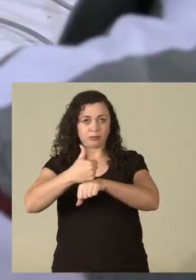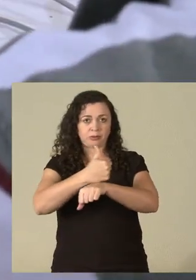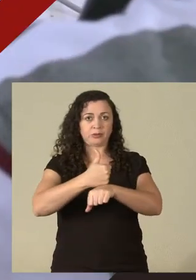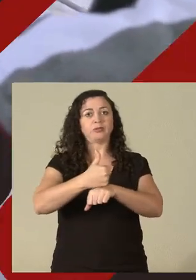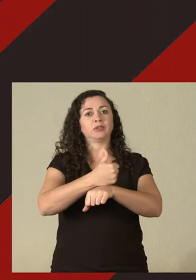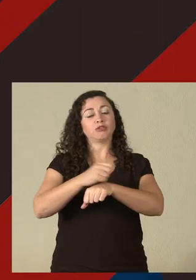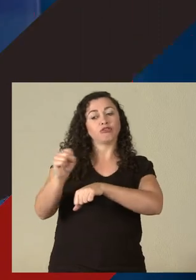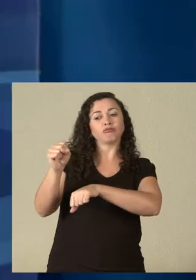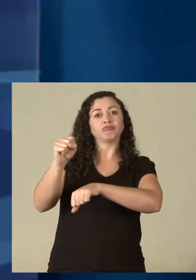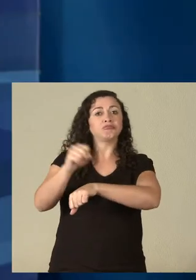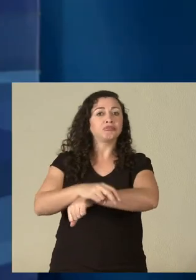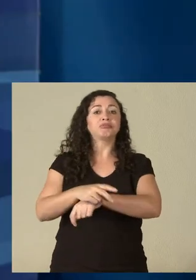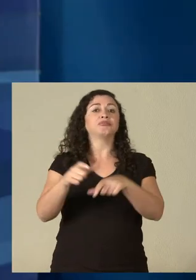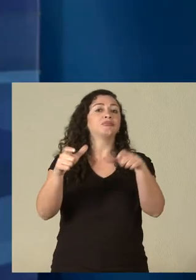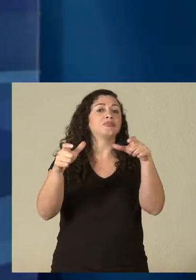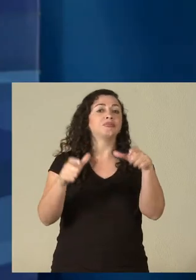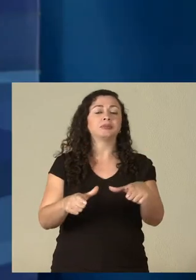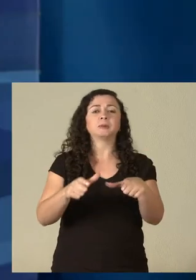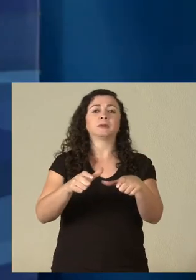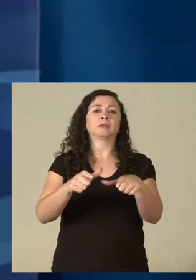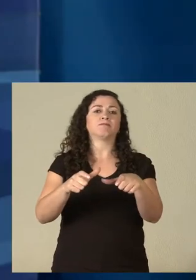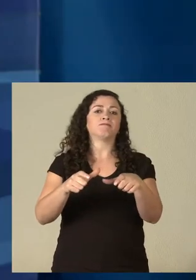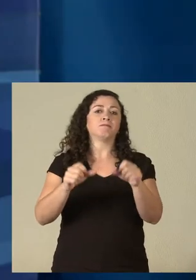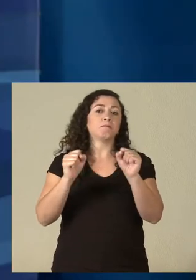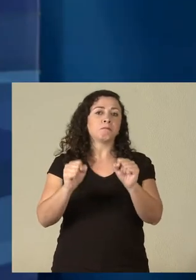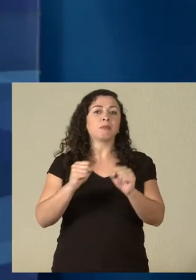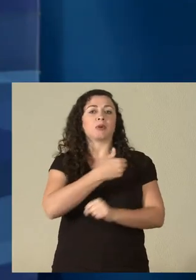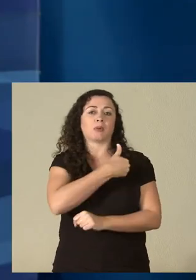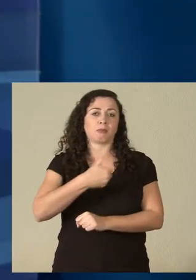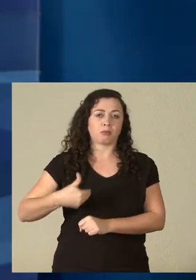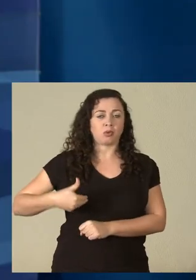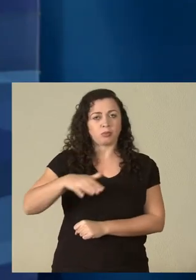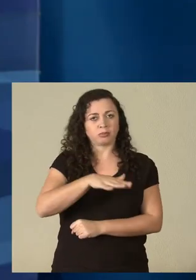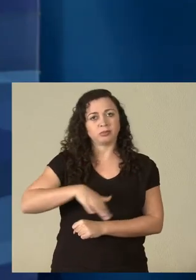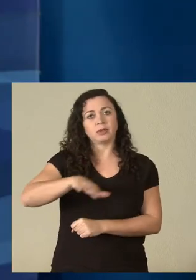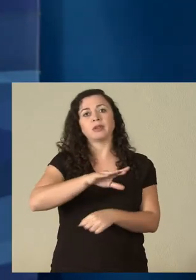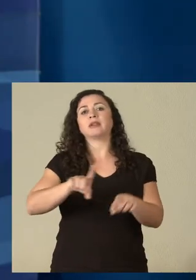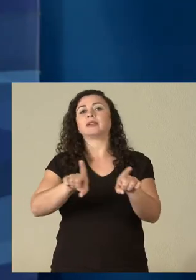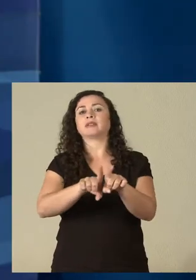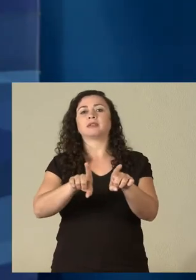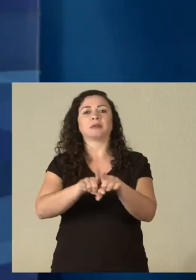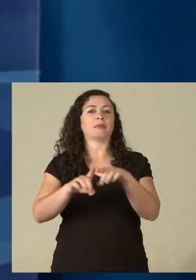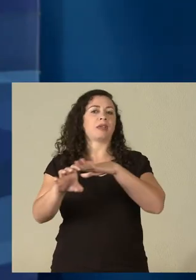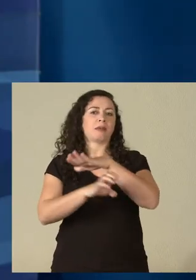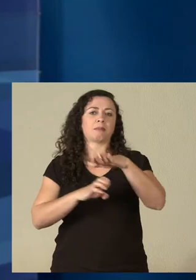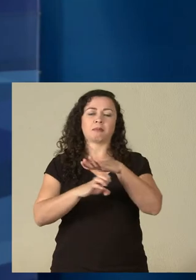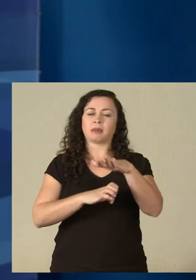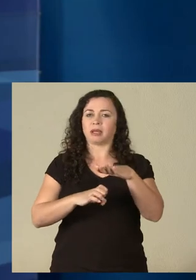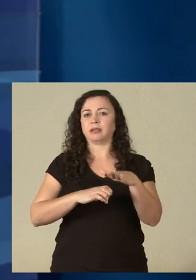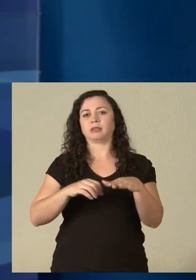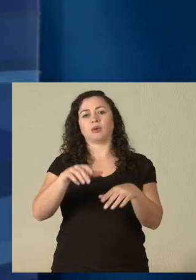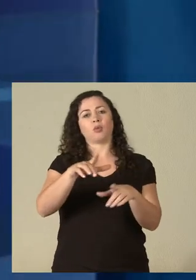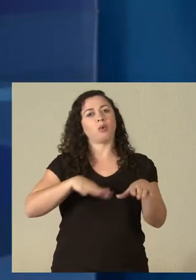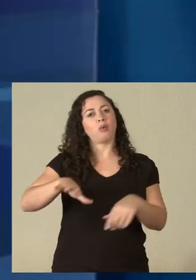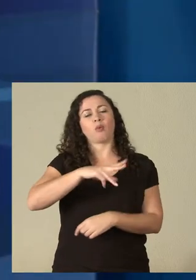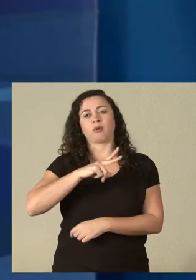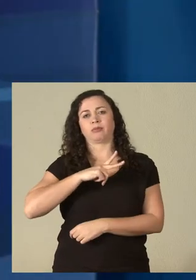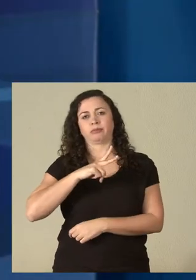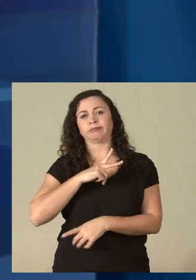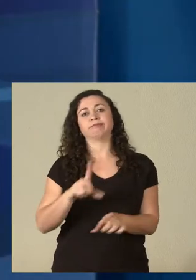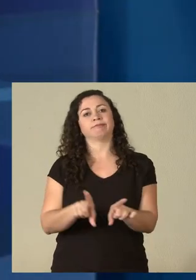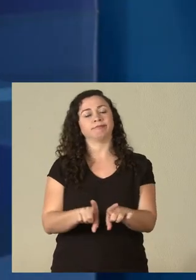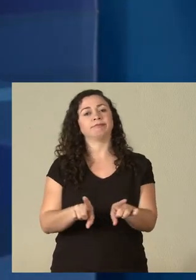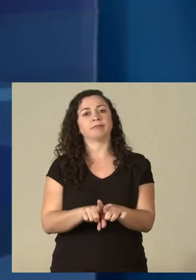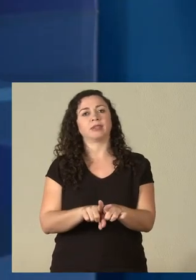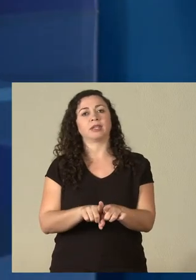ingressam tanto órgãos governamentais quanto agências e empresas privadas também. E